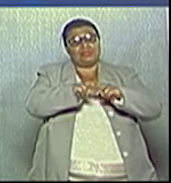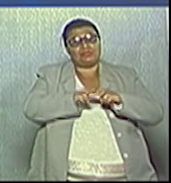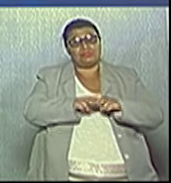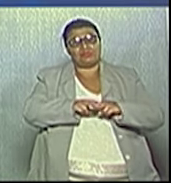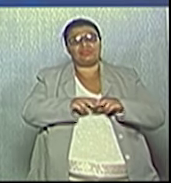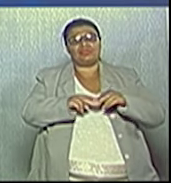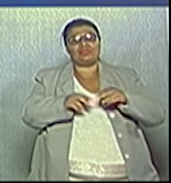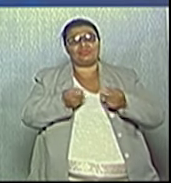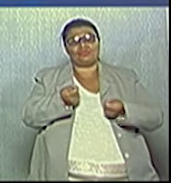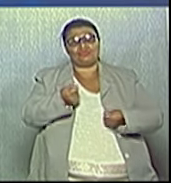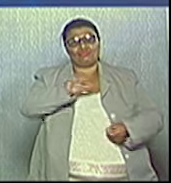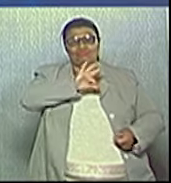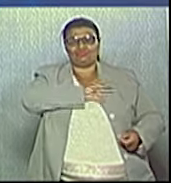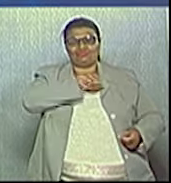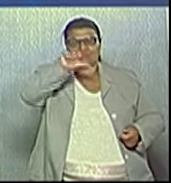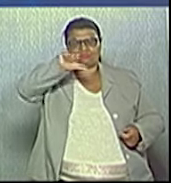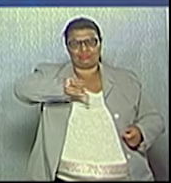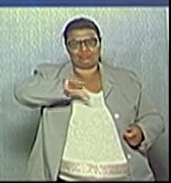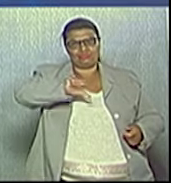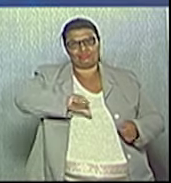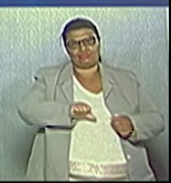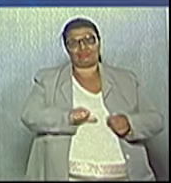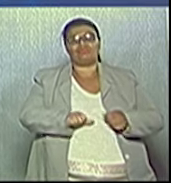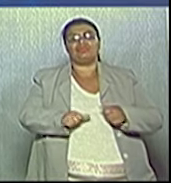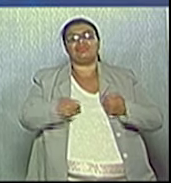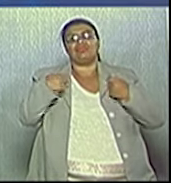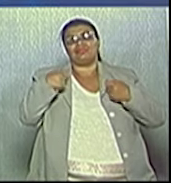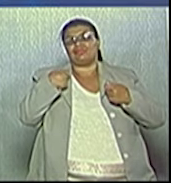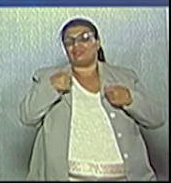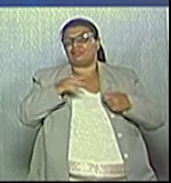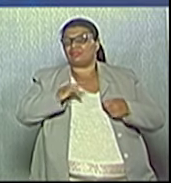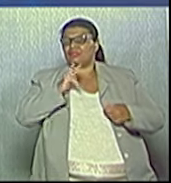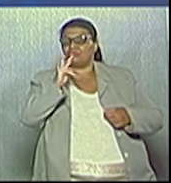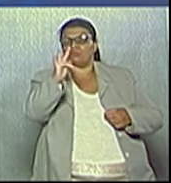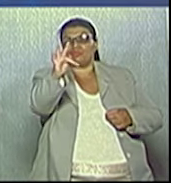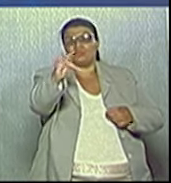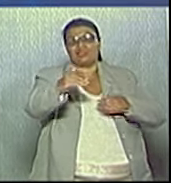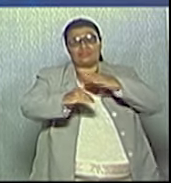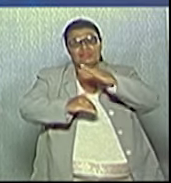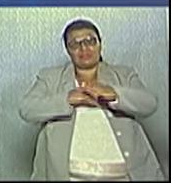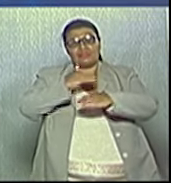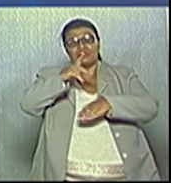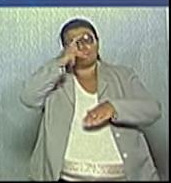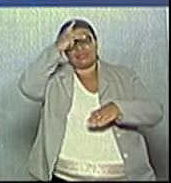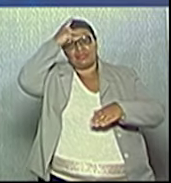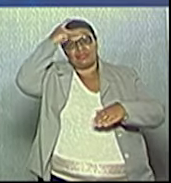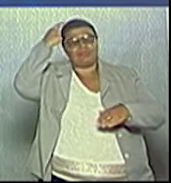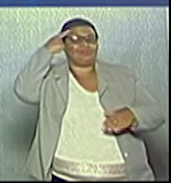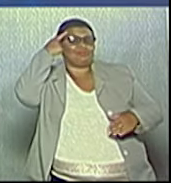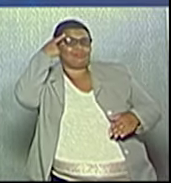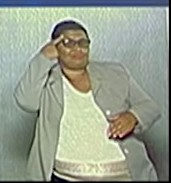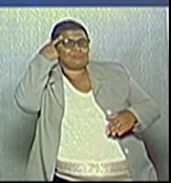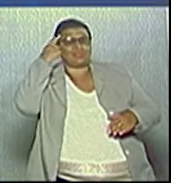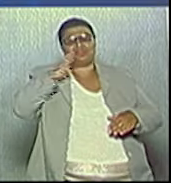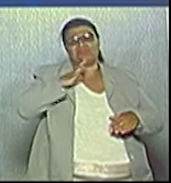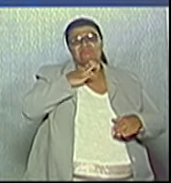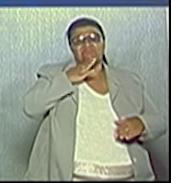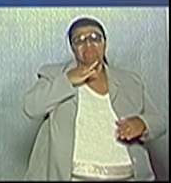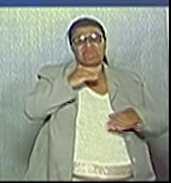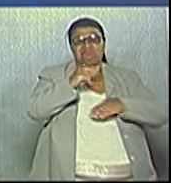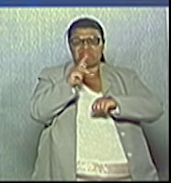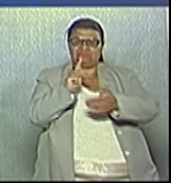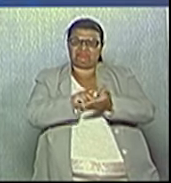desenvolvimento econômico fosse tratado de uma forma reativa, não proativa, onde a população não pensa, não identifica as verdadeiras